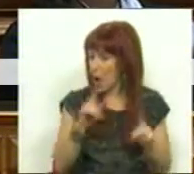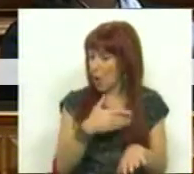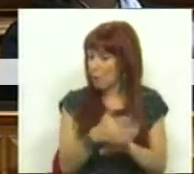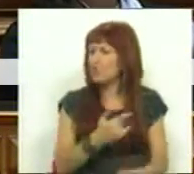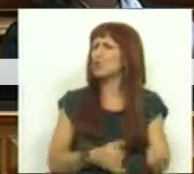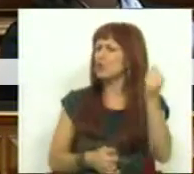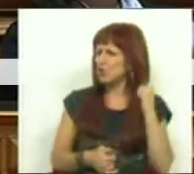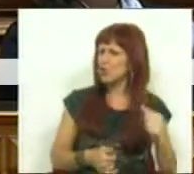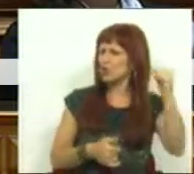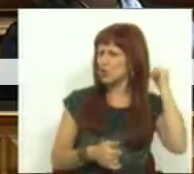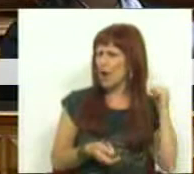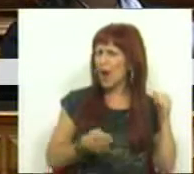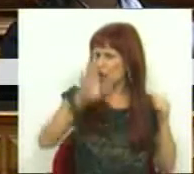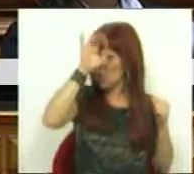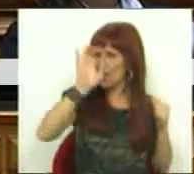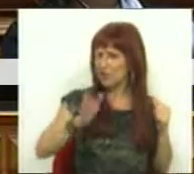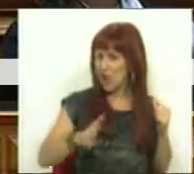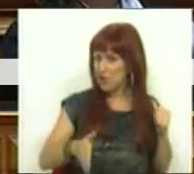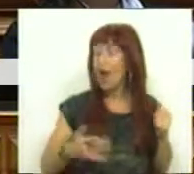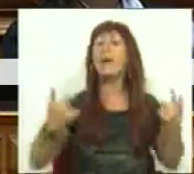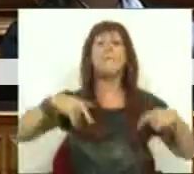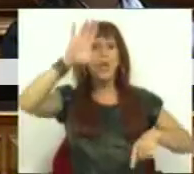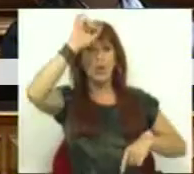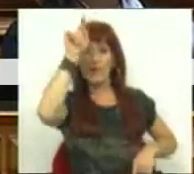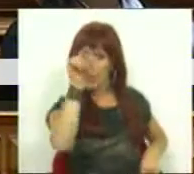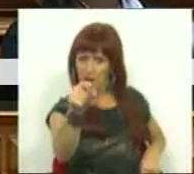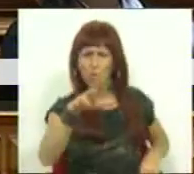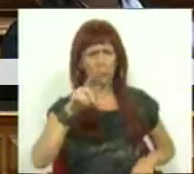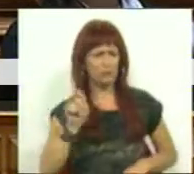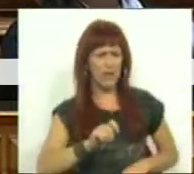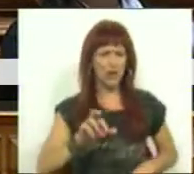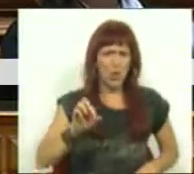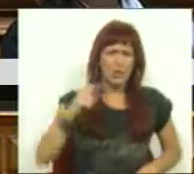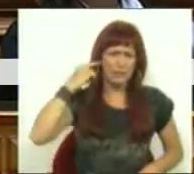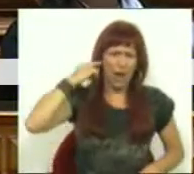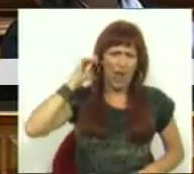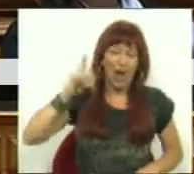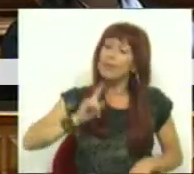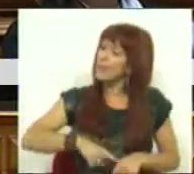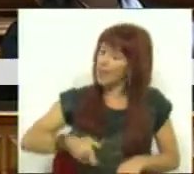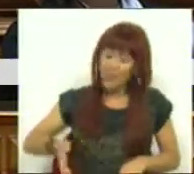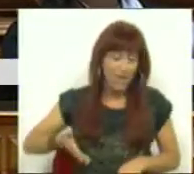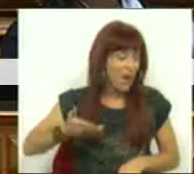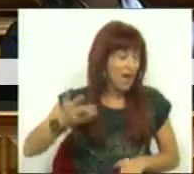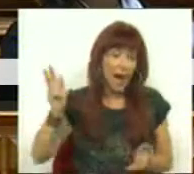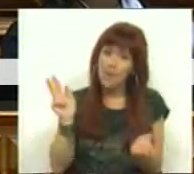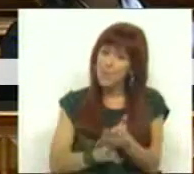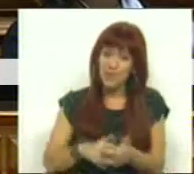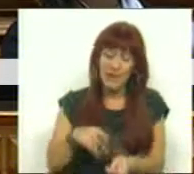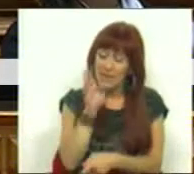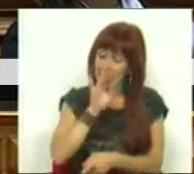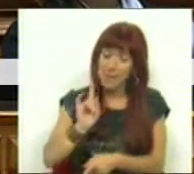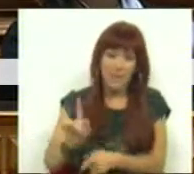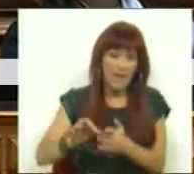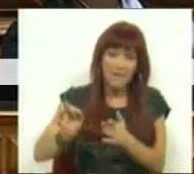atraso que já se verificava no Governo anterior, mas este Governo já governa há oito meses e é tempo de aprovar e de pôr em